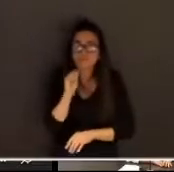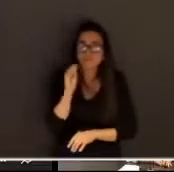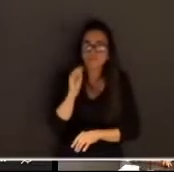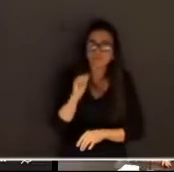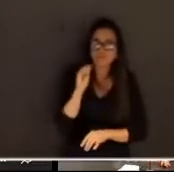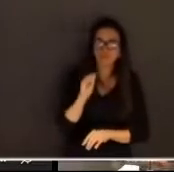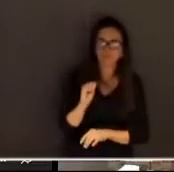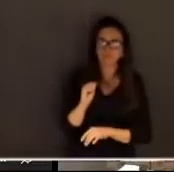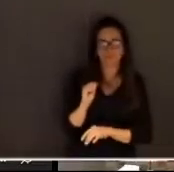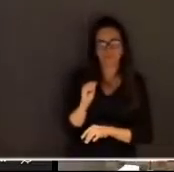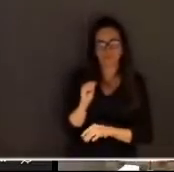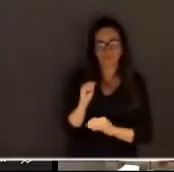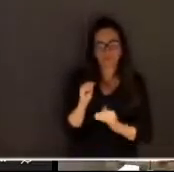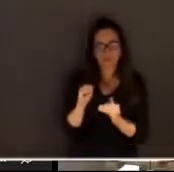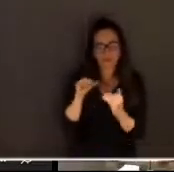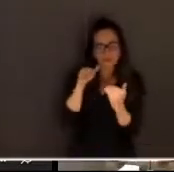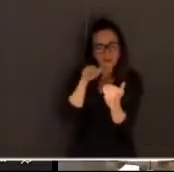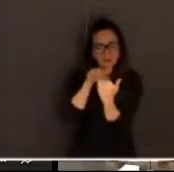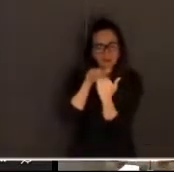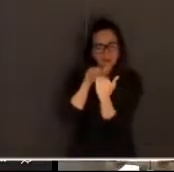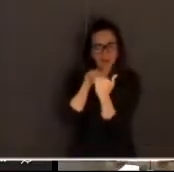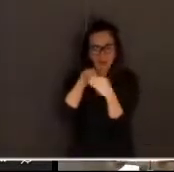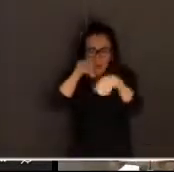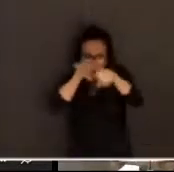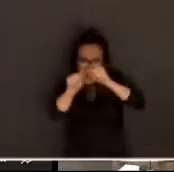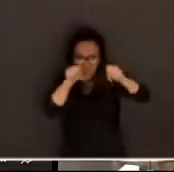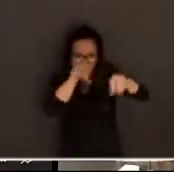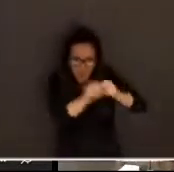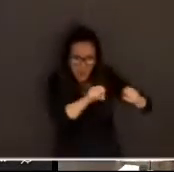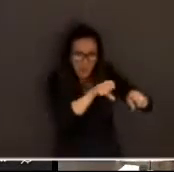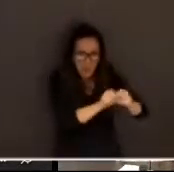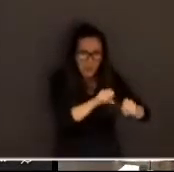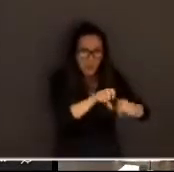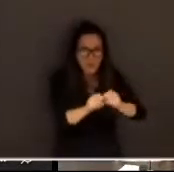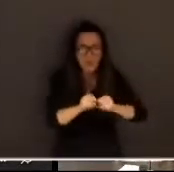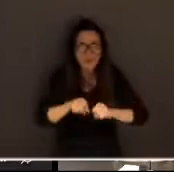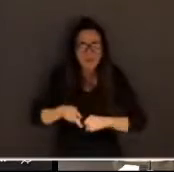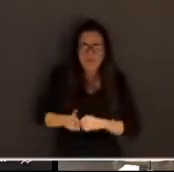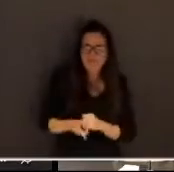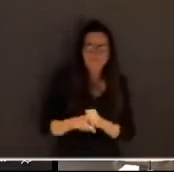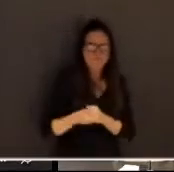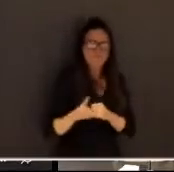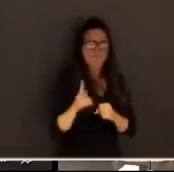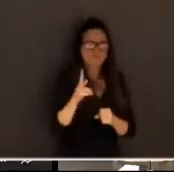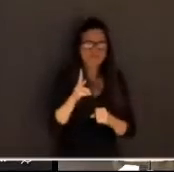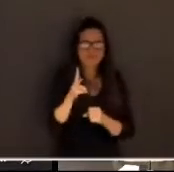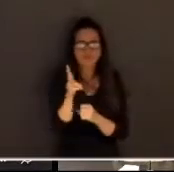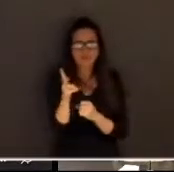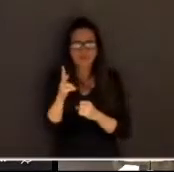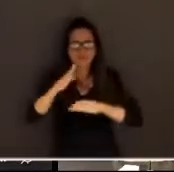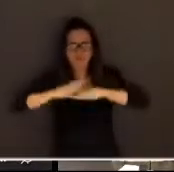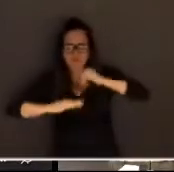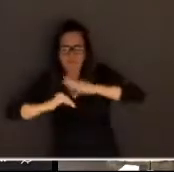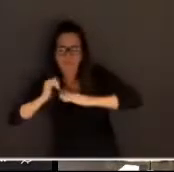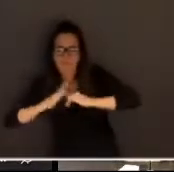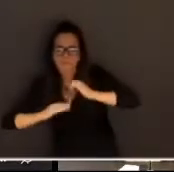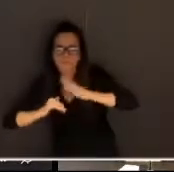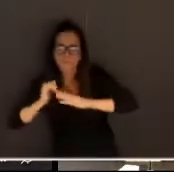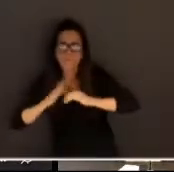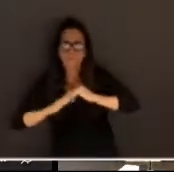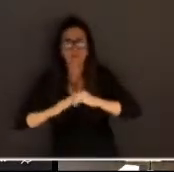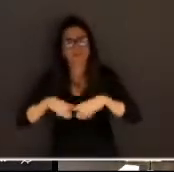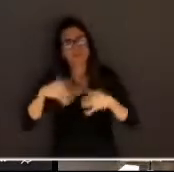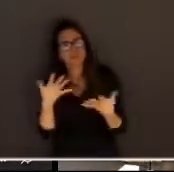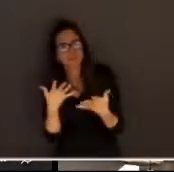condescendente com as mortes pratica a todo tempo um flerte com o espírito de morte